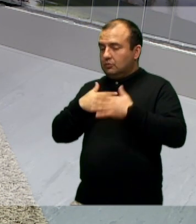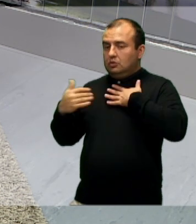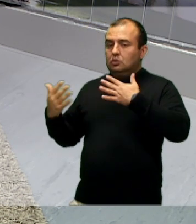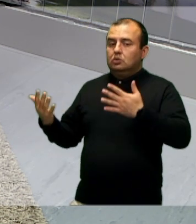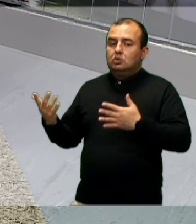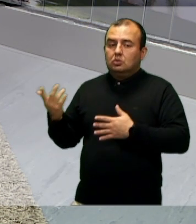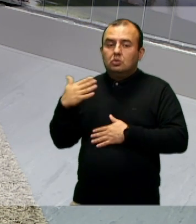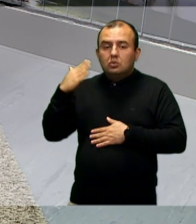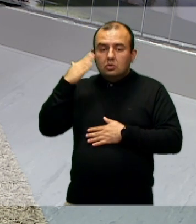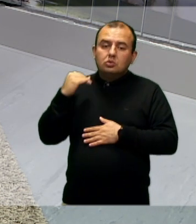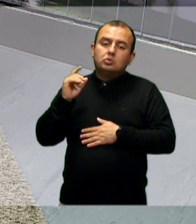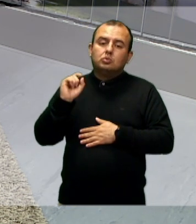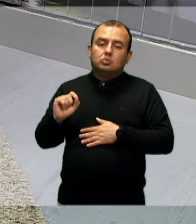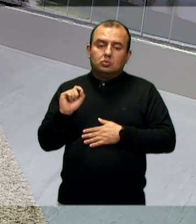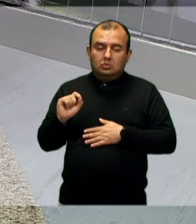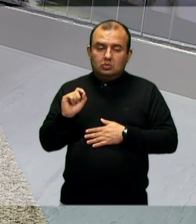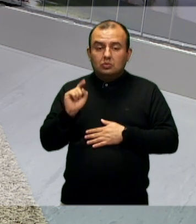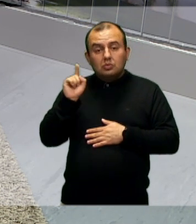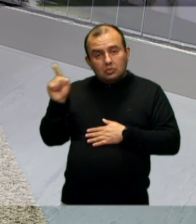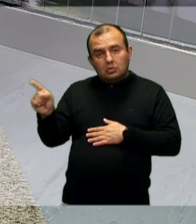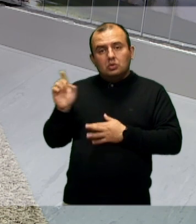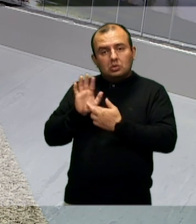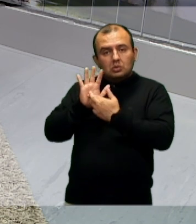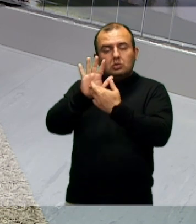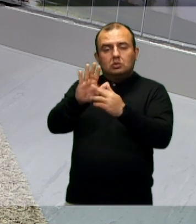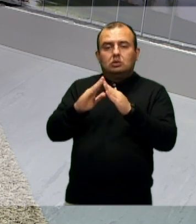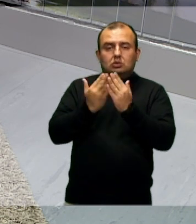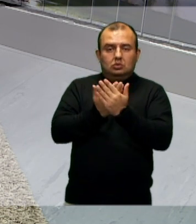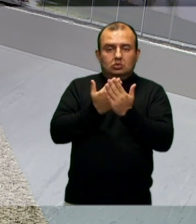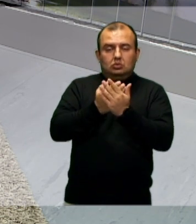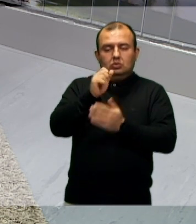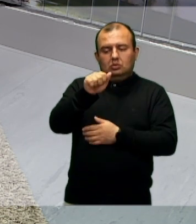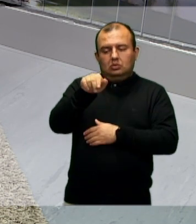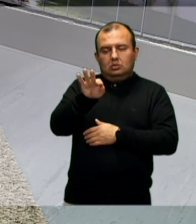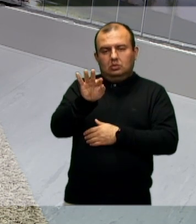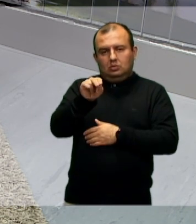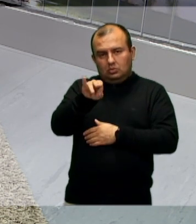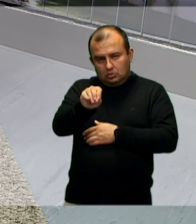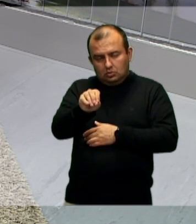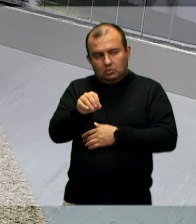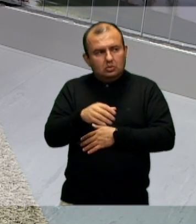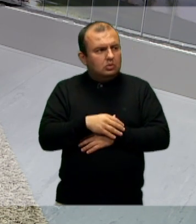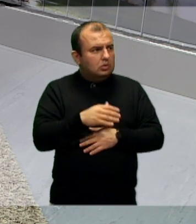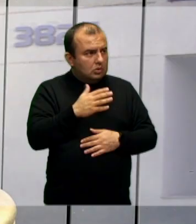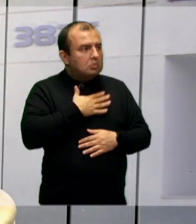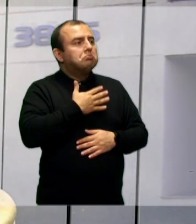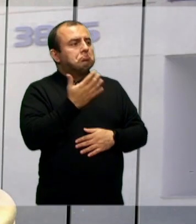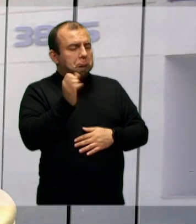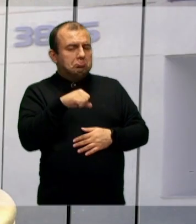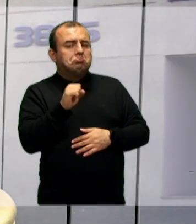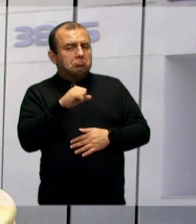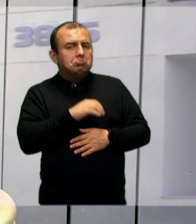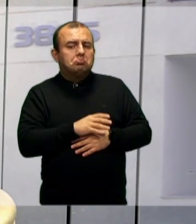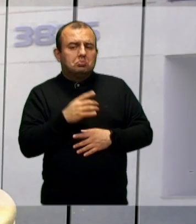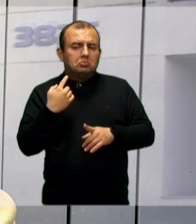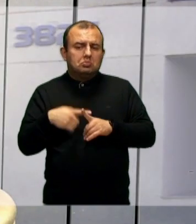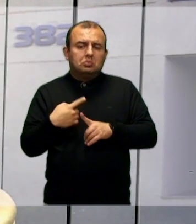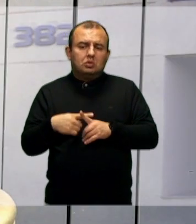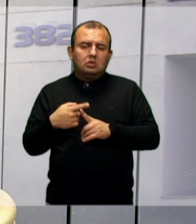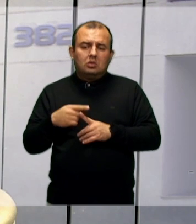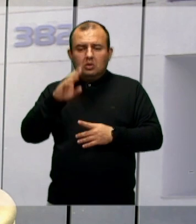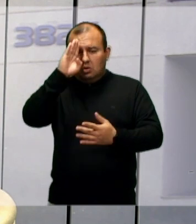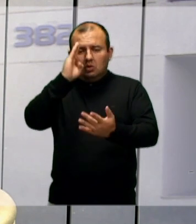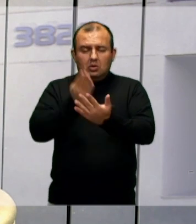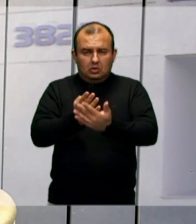quando soube que seria você o representante da escola aqui no Câmara Meirinho? Eu fiquei, porque não que eu não tivesse